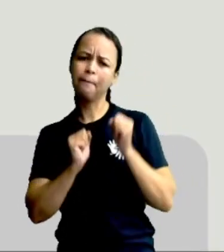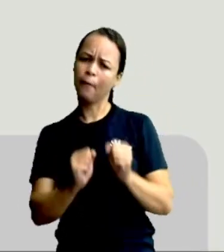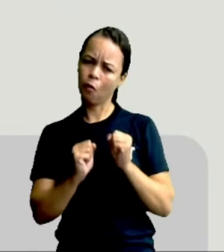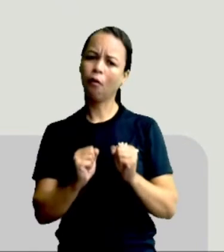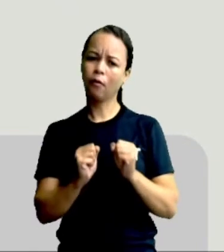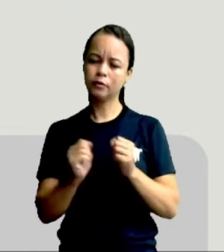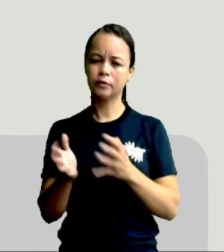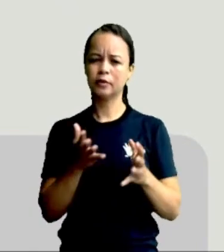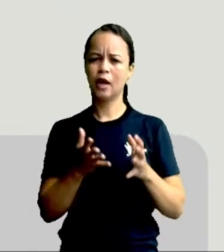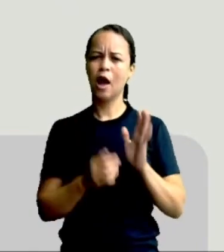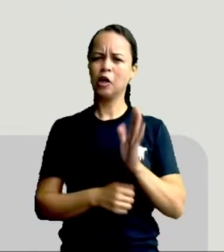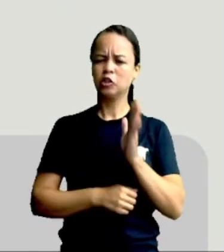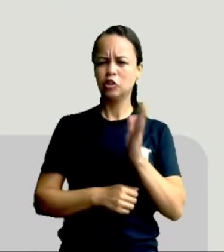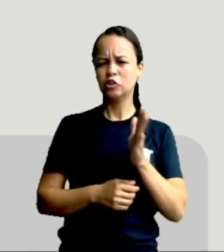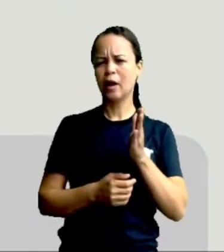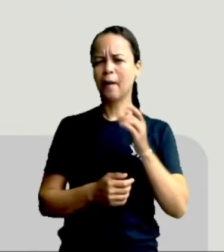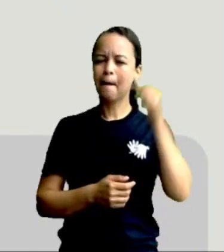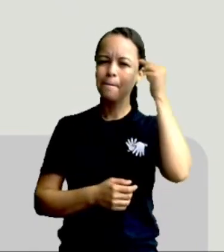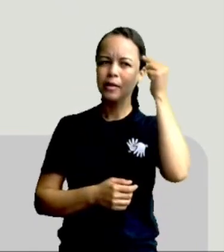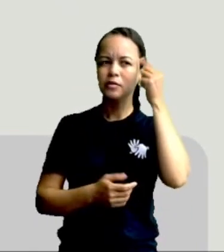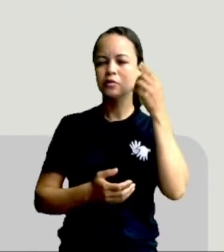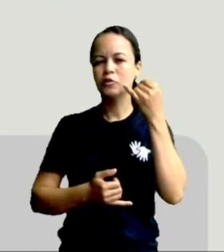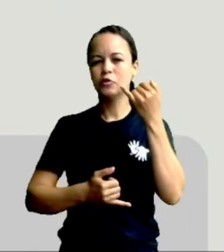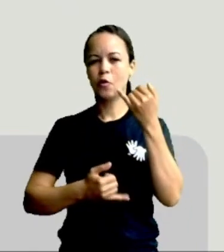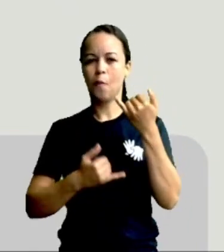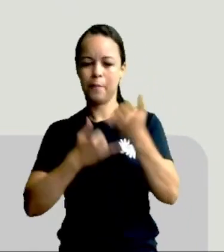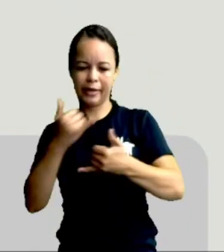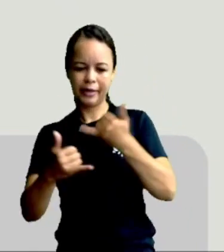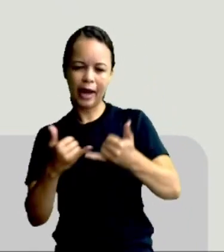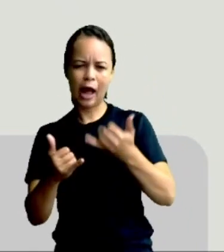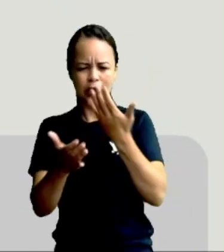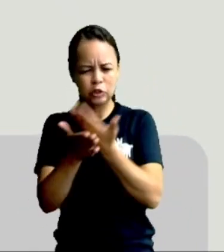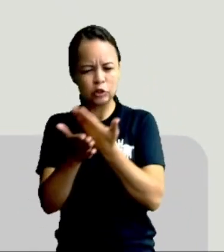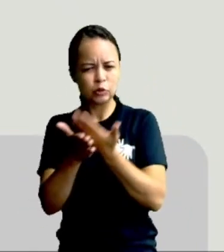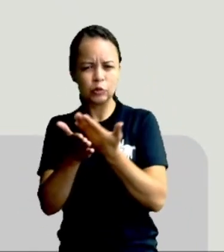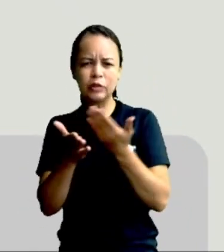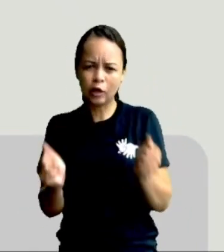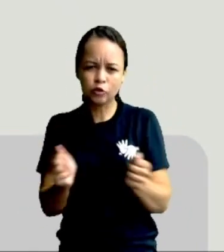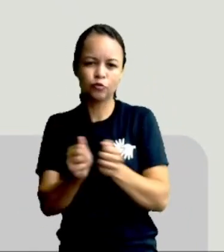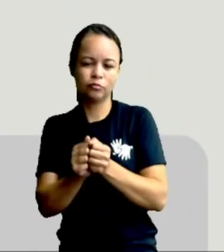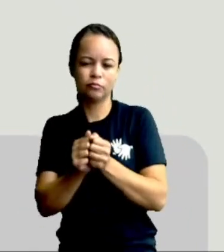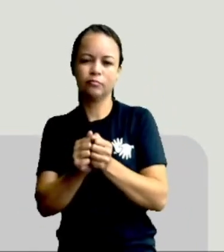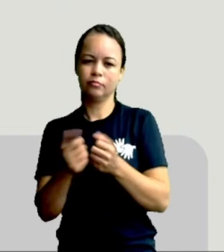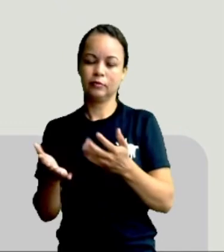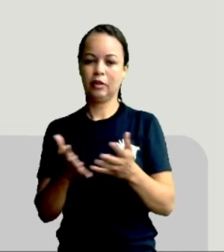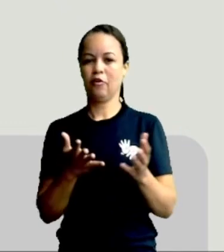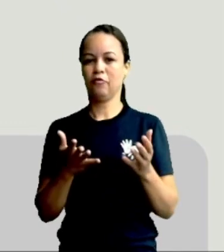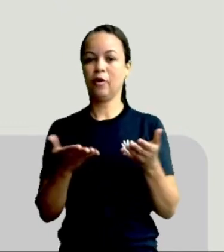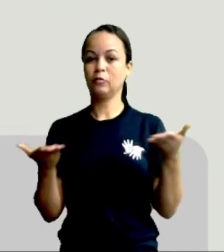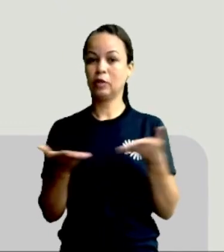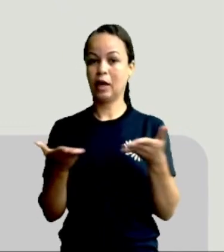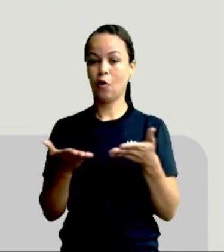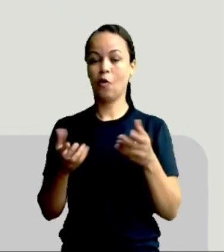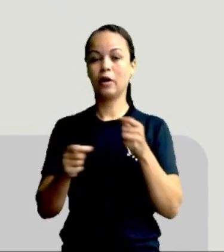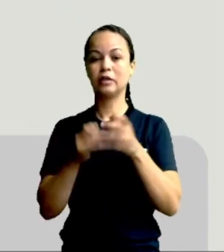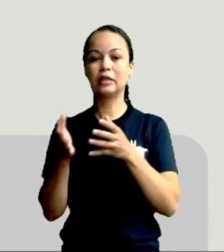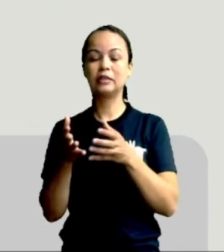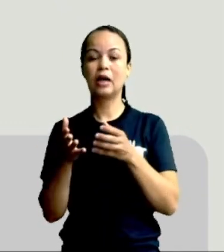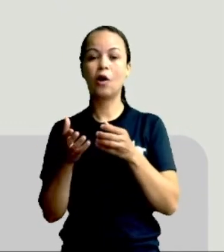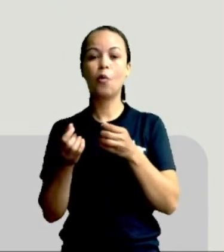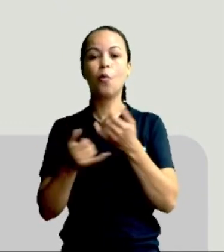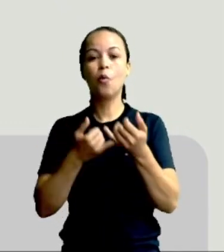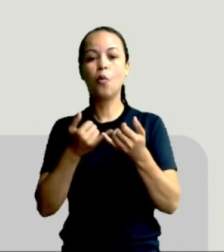pensou em brincar e estudar ao mesmo tempo? Então, vamos comigo confeccionar o bingo da